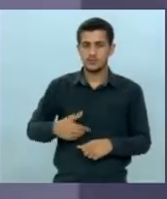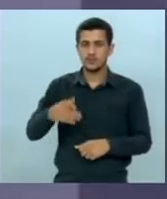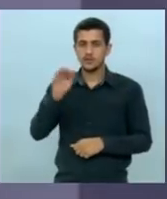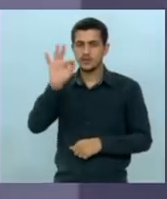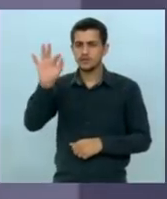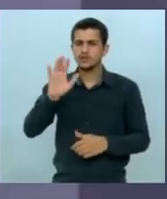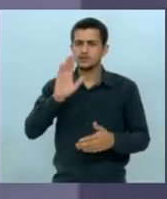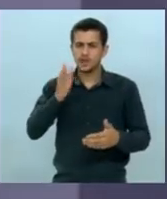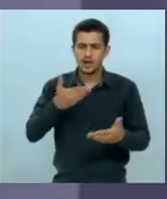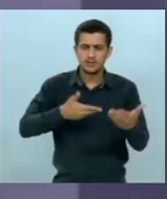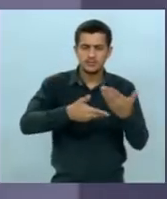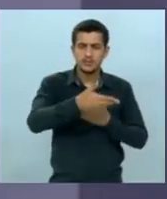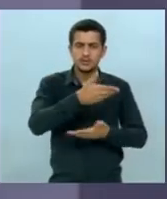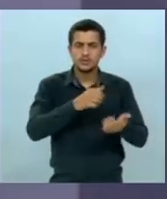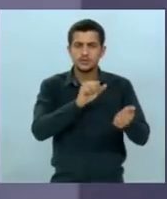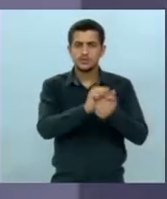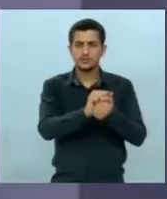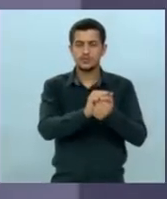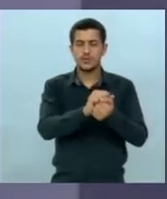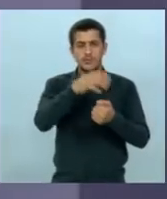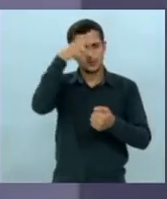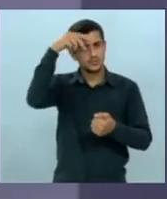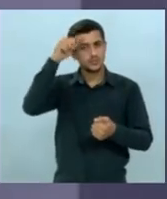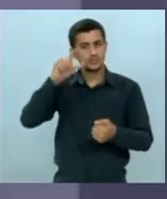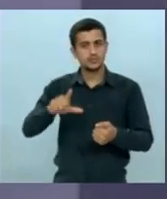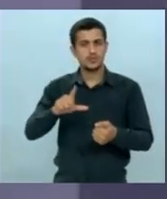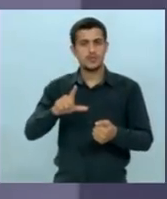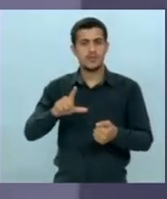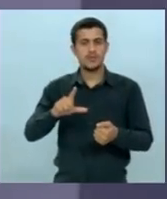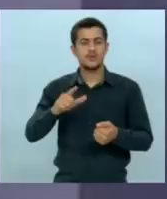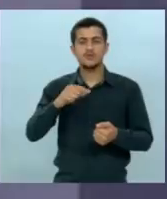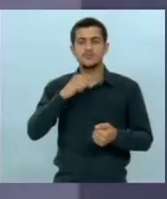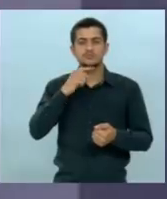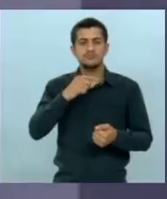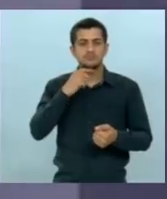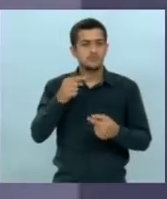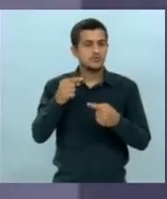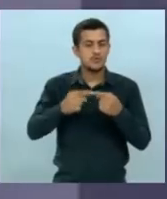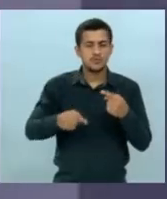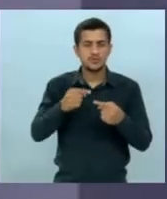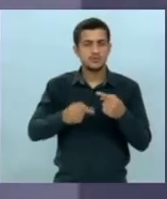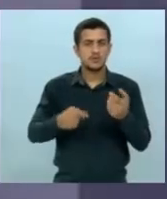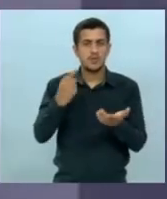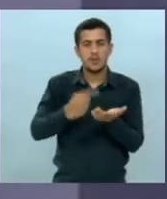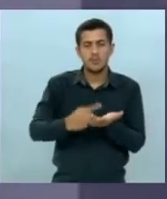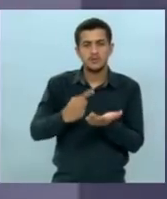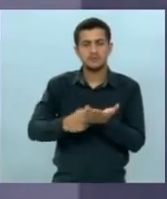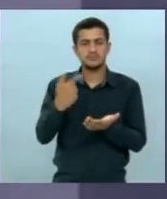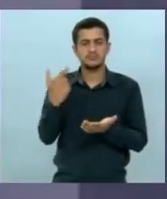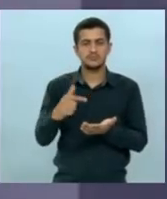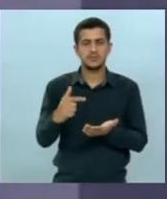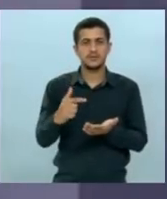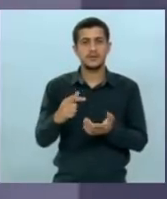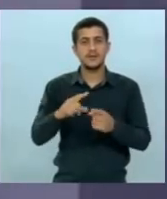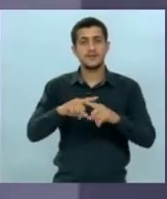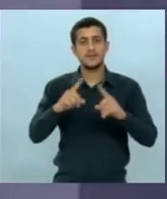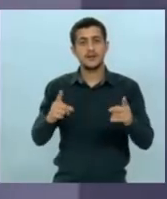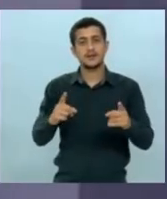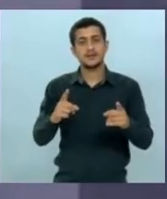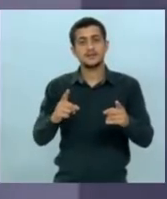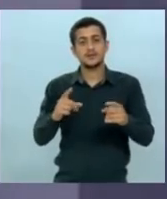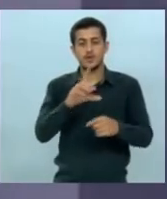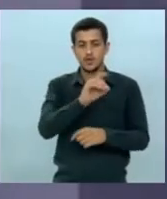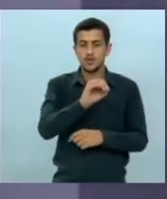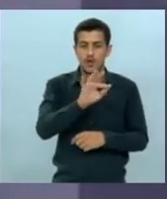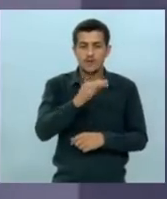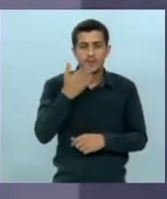de fronteira Mato Grosso do Sul nunca cumpriu nós fizemos o programa estratégico de fronteira e Mato Grosso do Sul ficou de melhorar o DOF